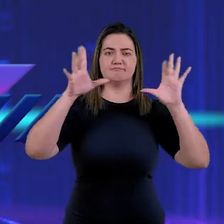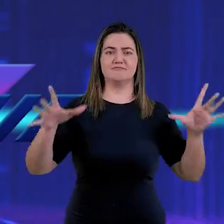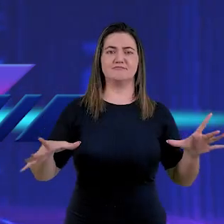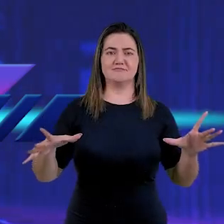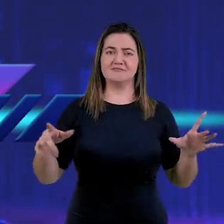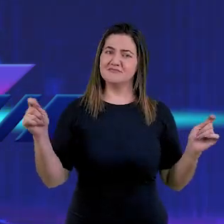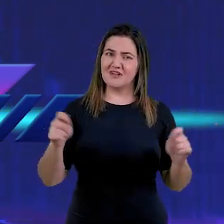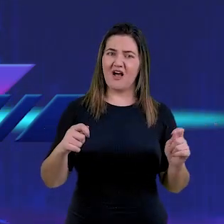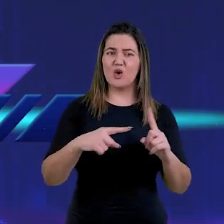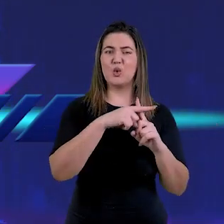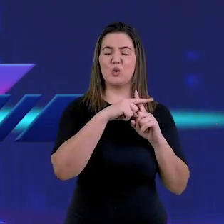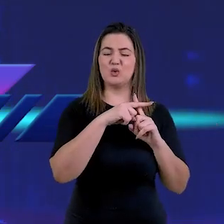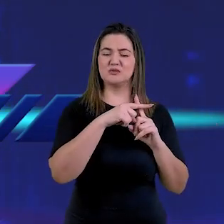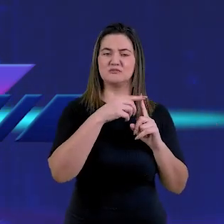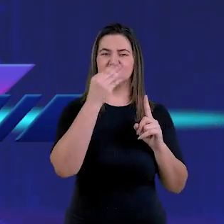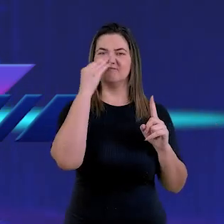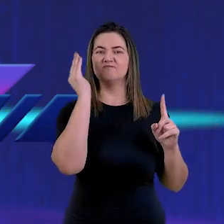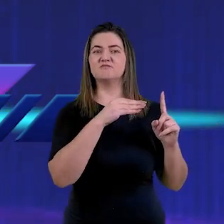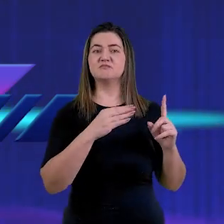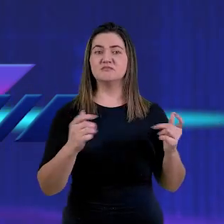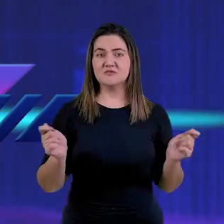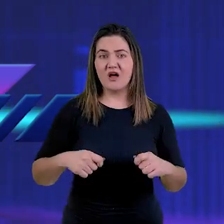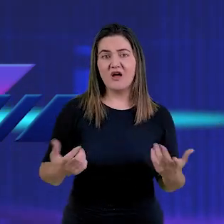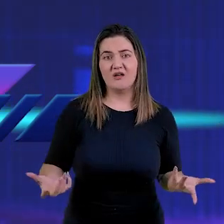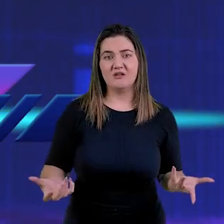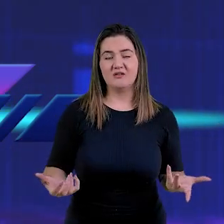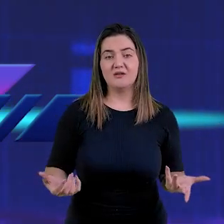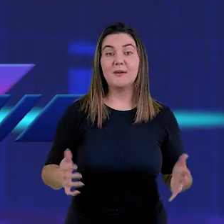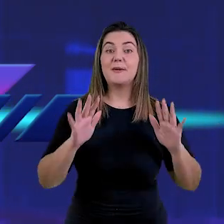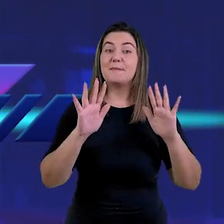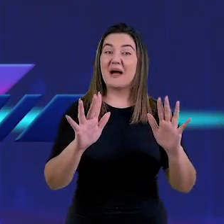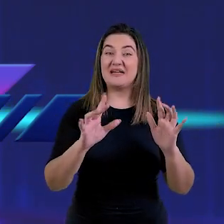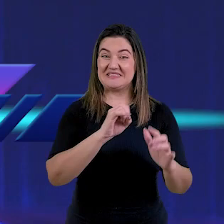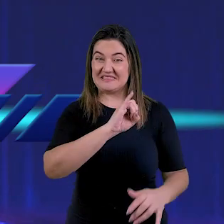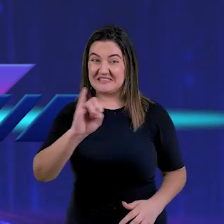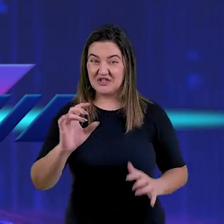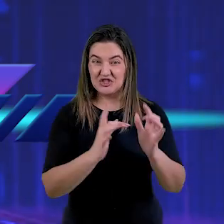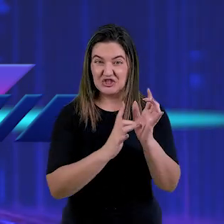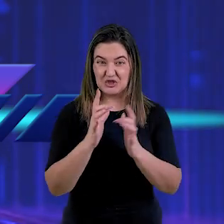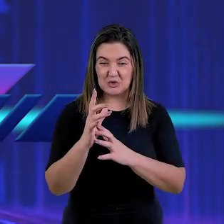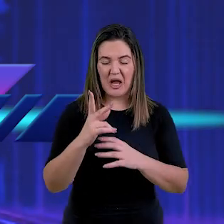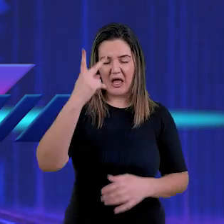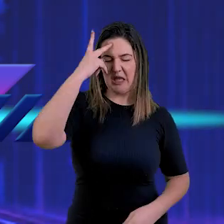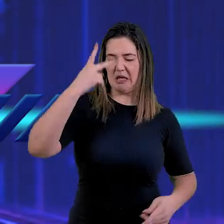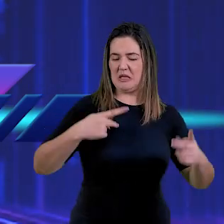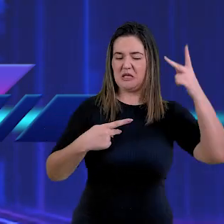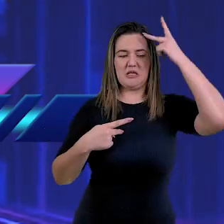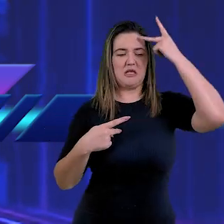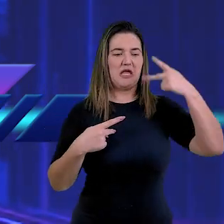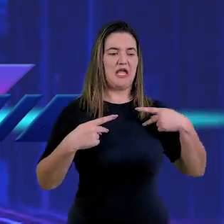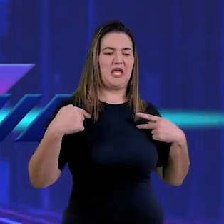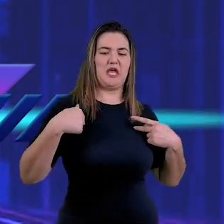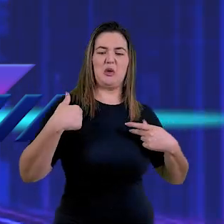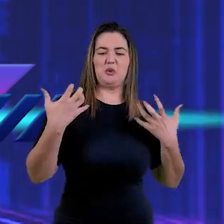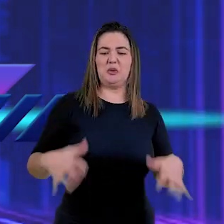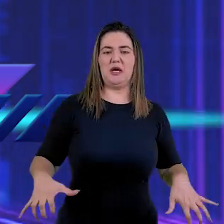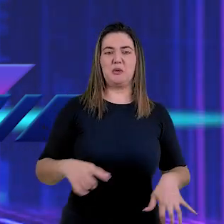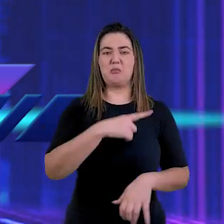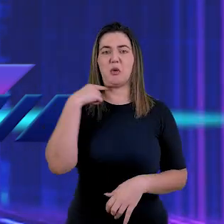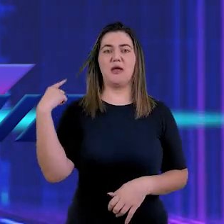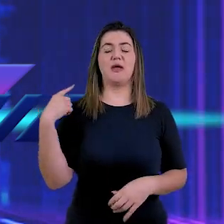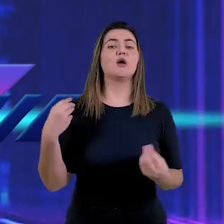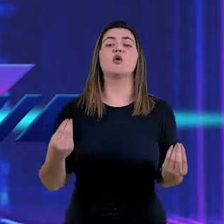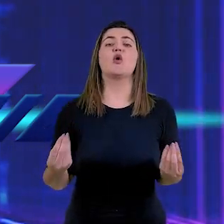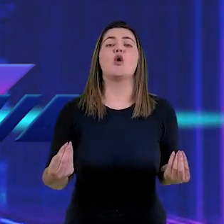é claro que para Ele seria muito fácil, mas se Jesus se salvasse da morte da